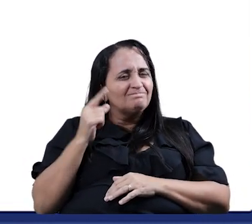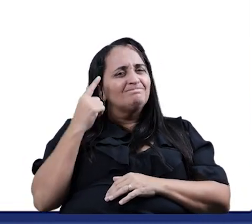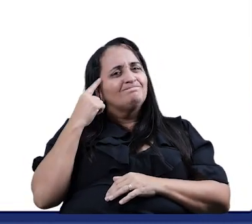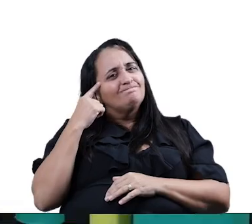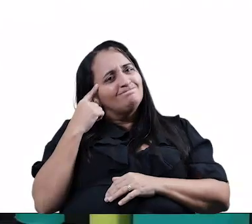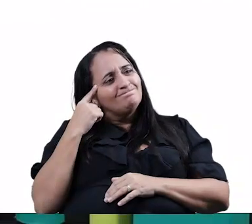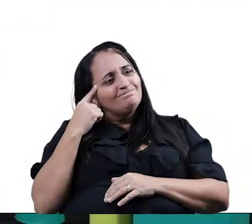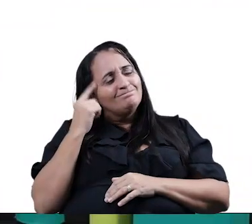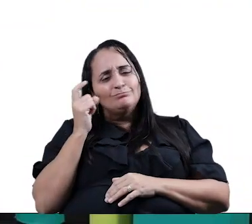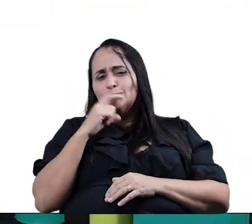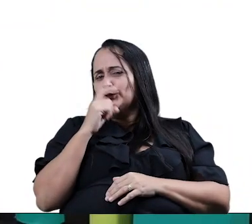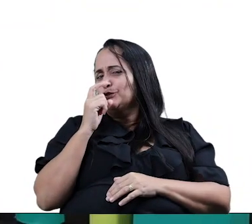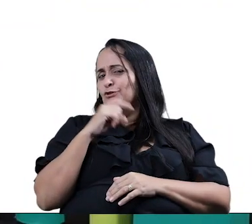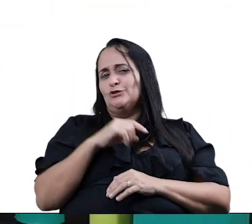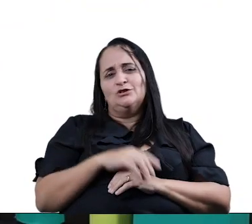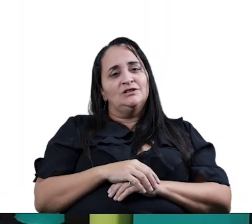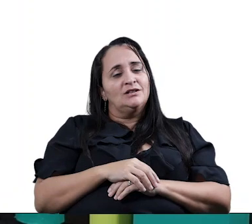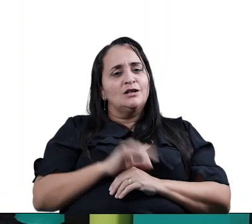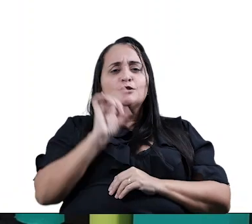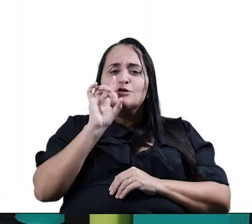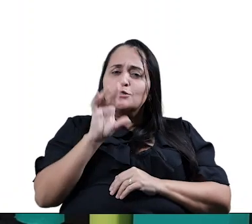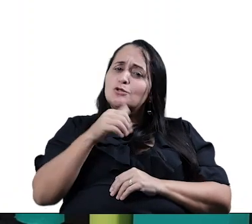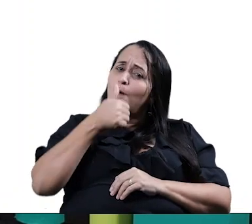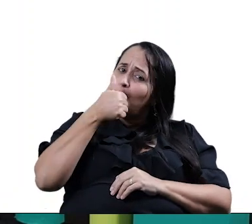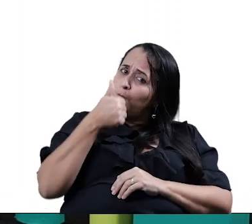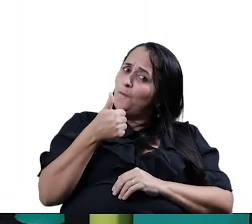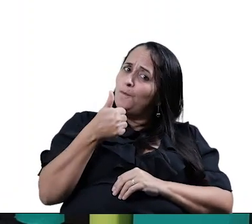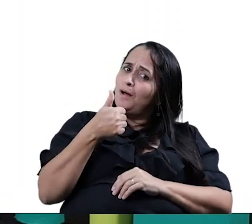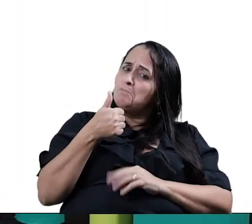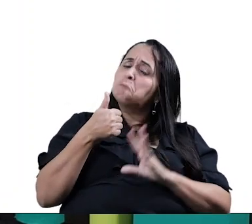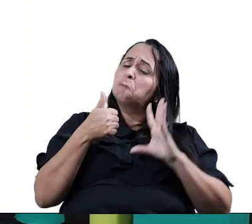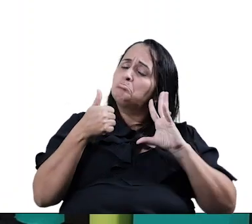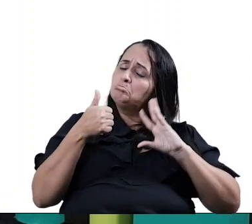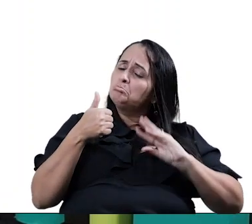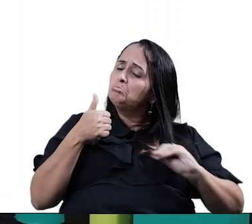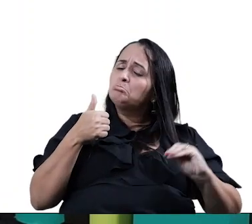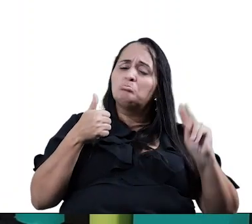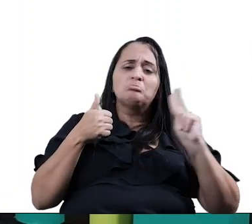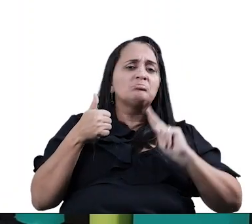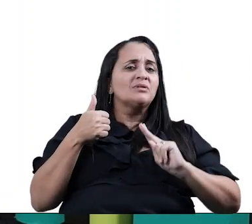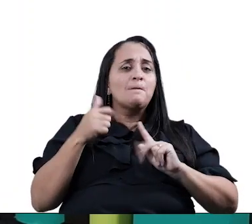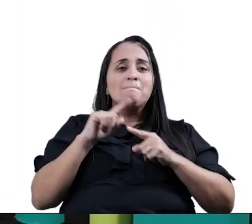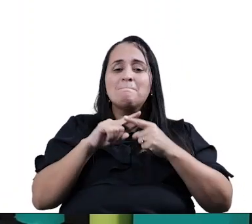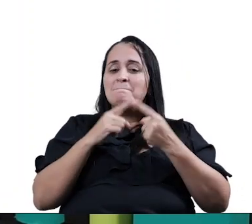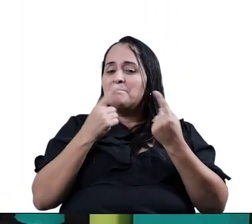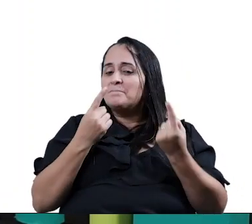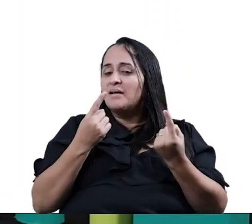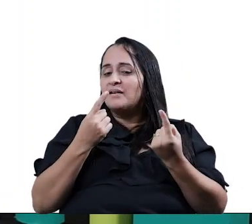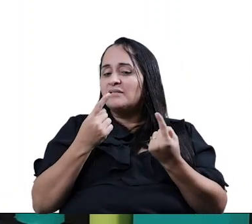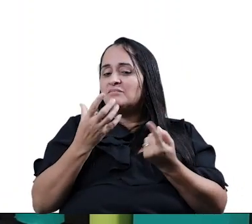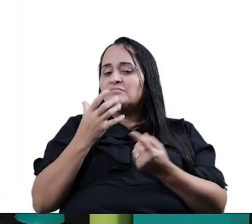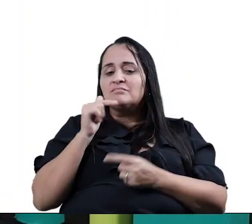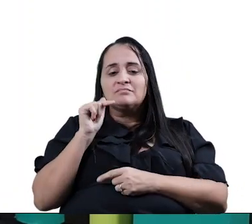Mas ela tem Uma Ela pode Se contentar Com uma Não é isso? Ela tem Uma saia De filó